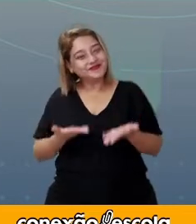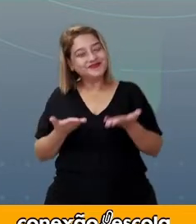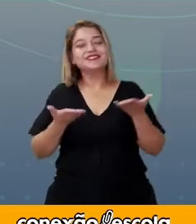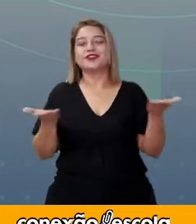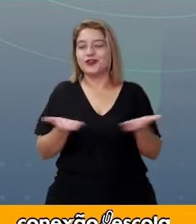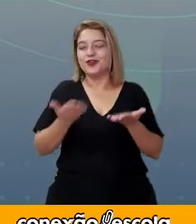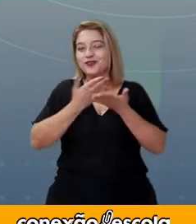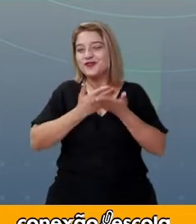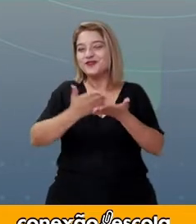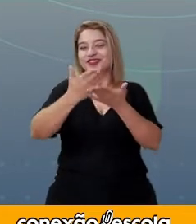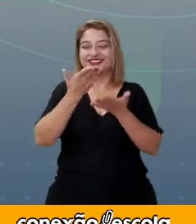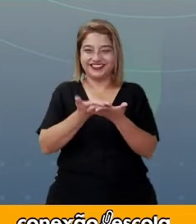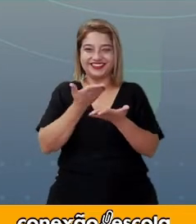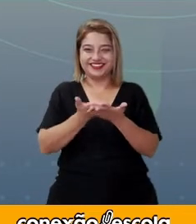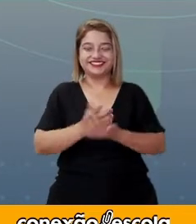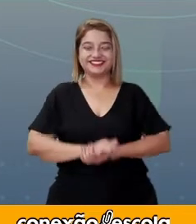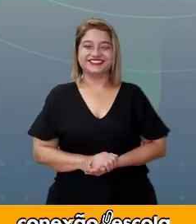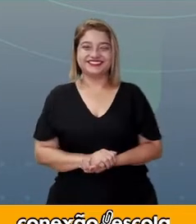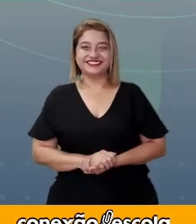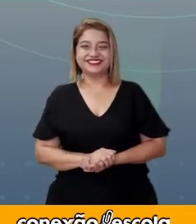-vindos e vamos à aula!